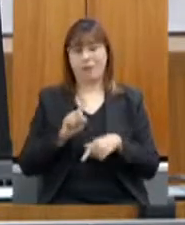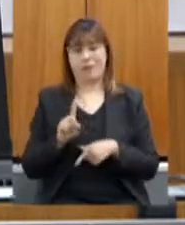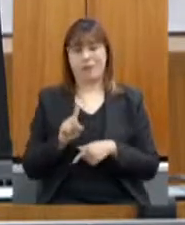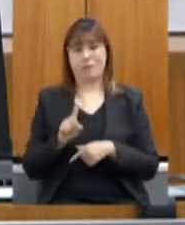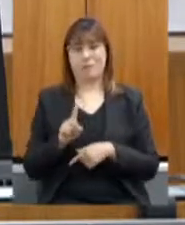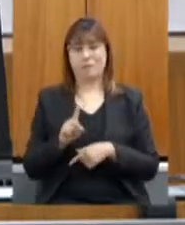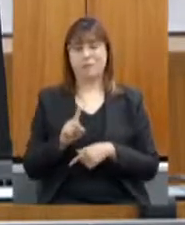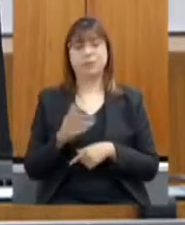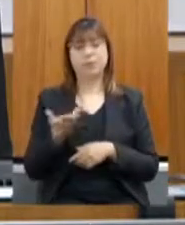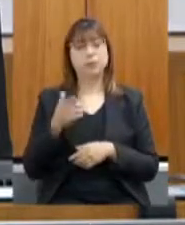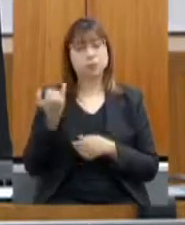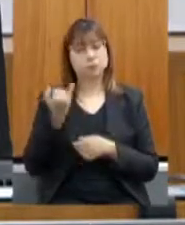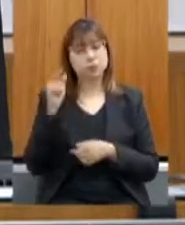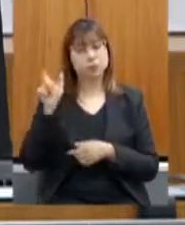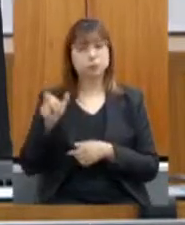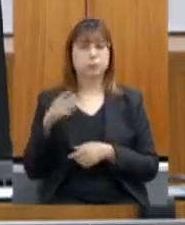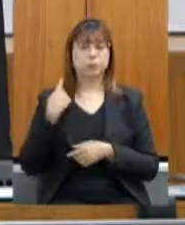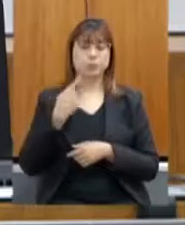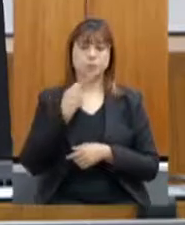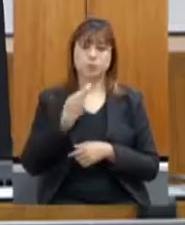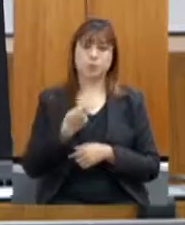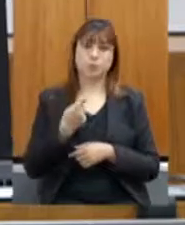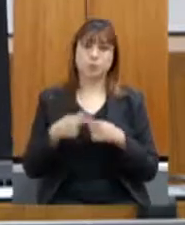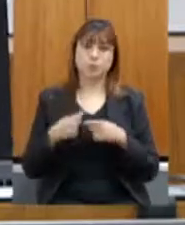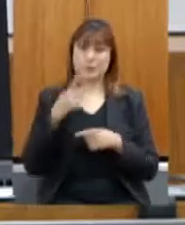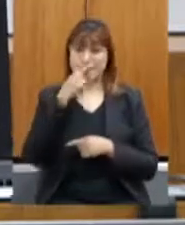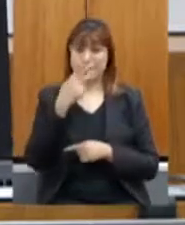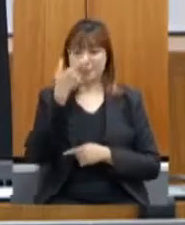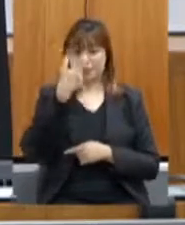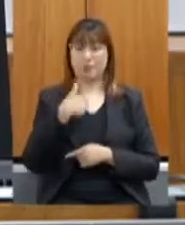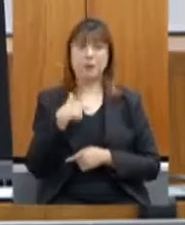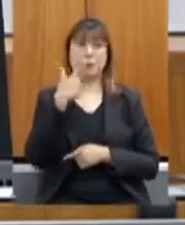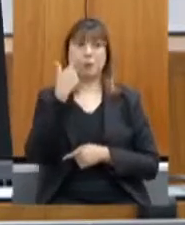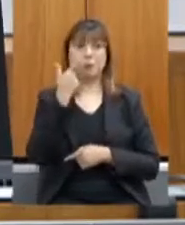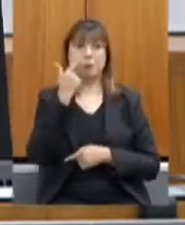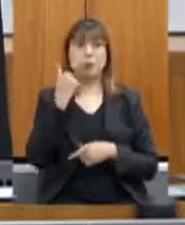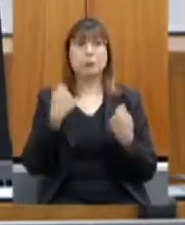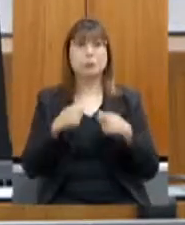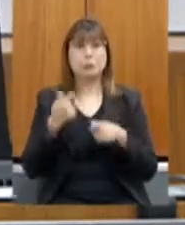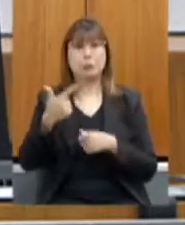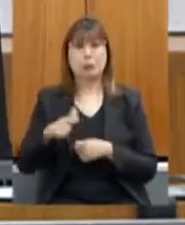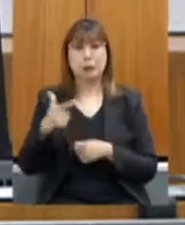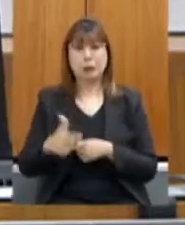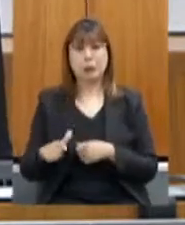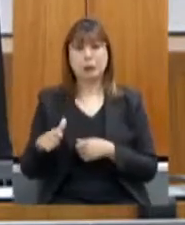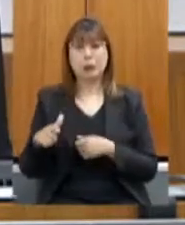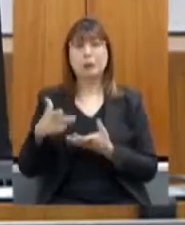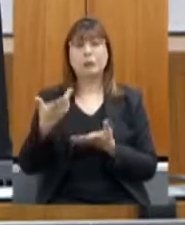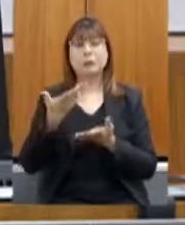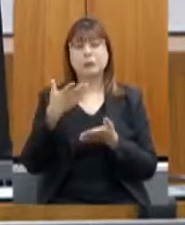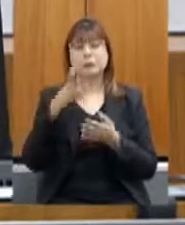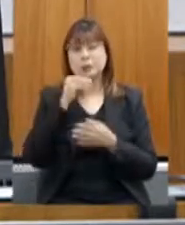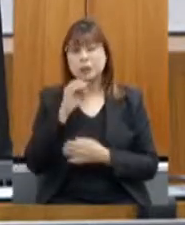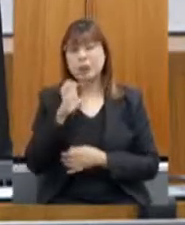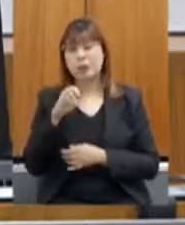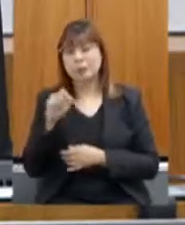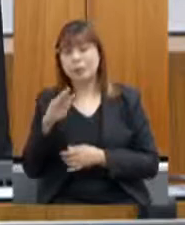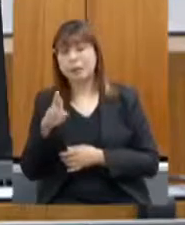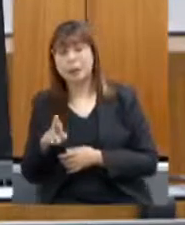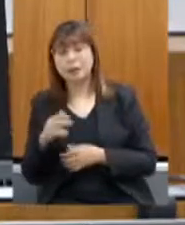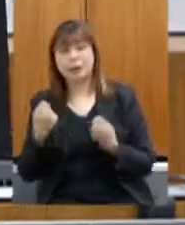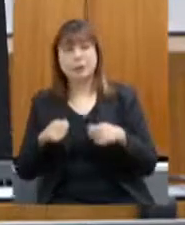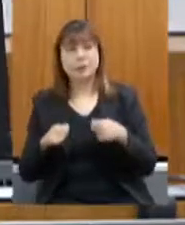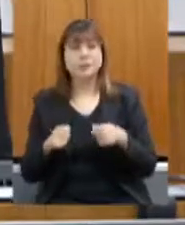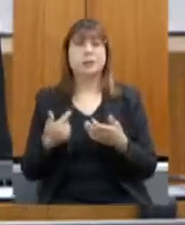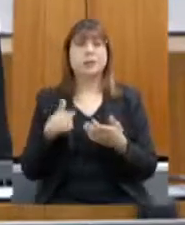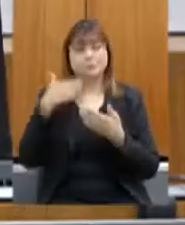posição do senhor de trazer, porque parece que fica só eu aqui chorando que nós precisamos de mais gente na EMATER, de mais assistentes técnicos. Eu